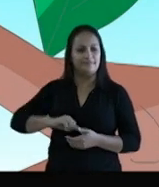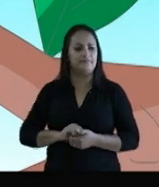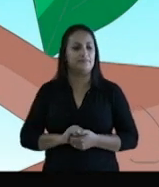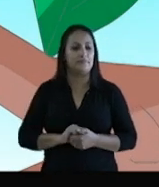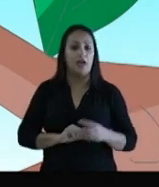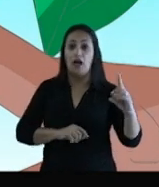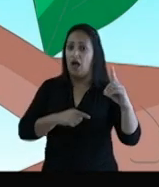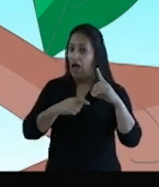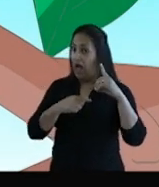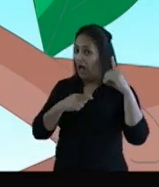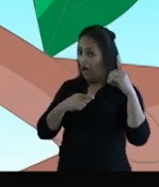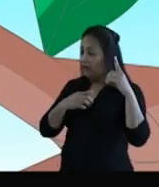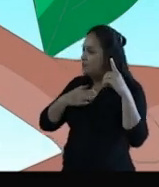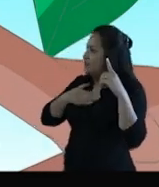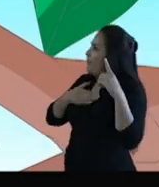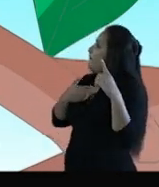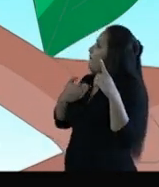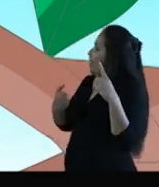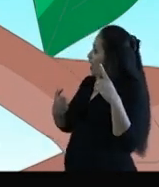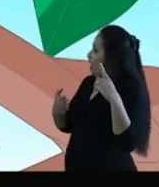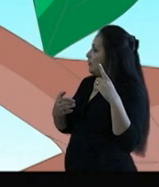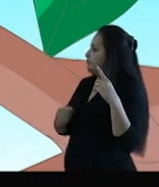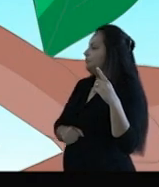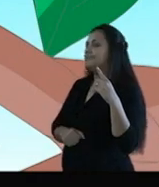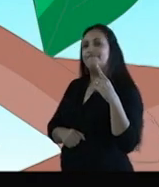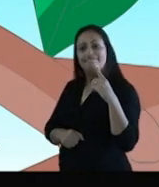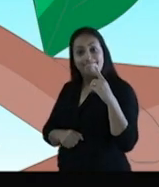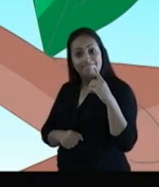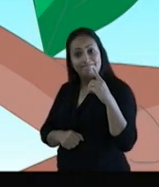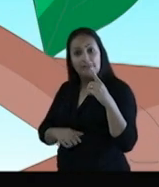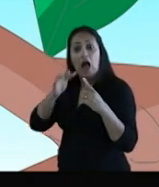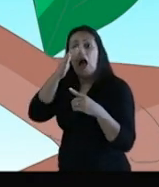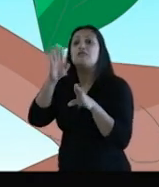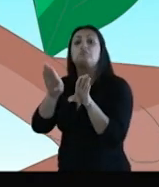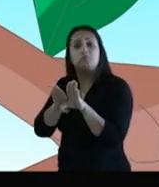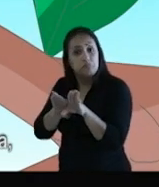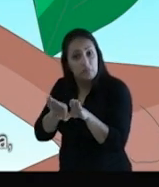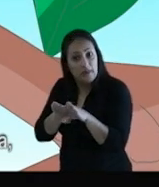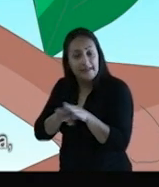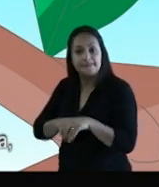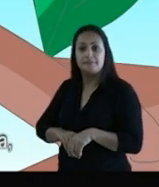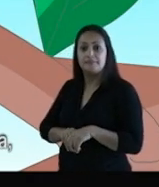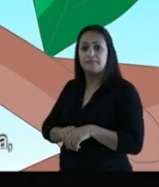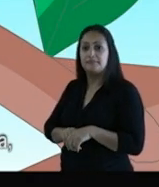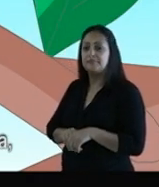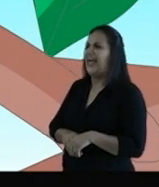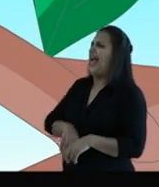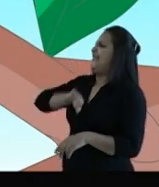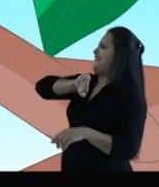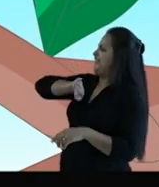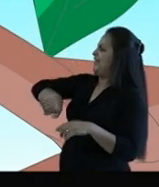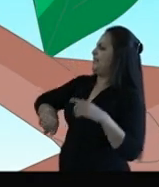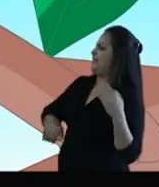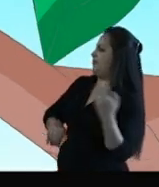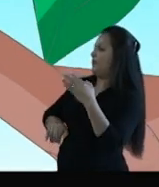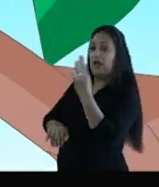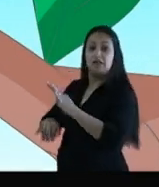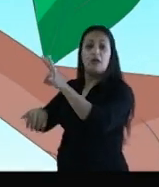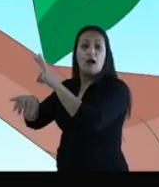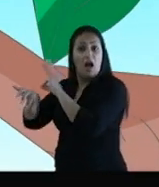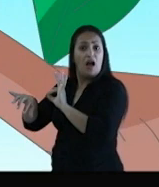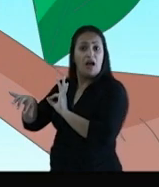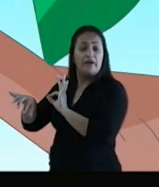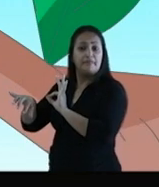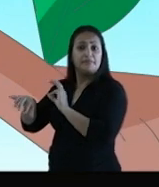Ah, mas a EGIPTE nem deu bola. Sai da frente, abelha beluda. Senão eu vou te ferrar.